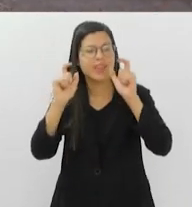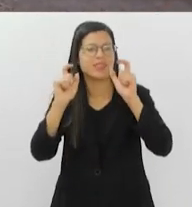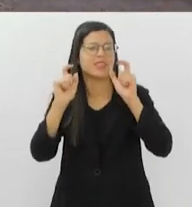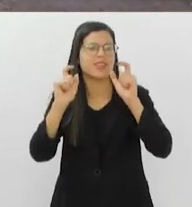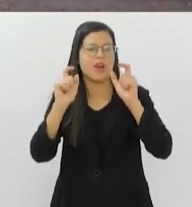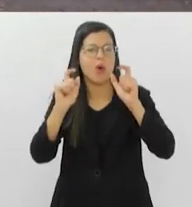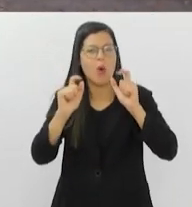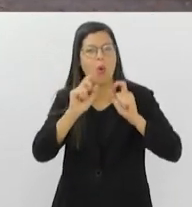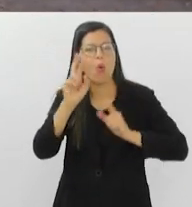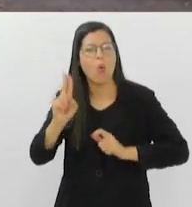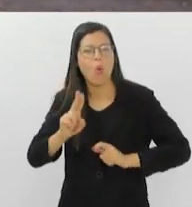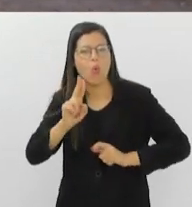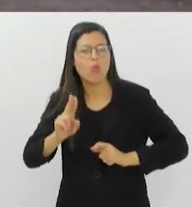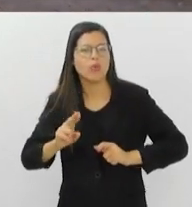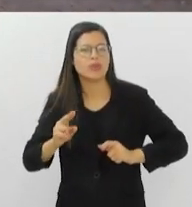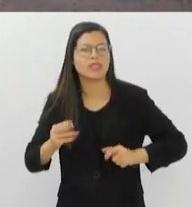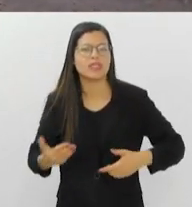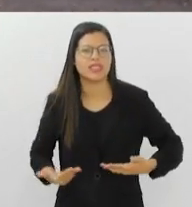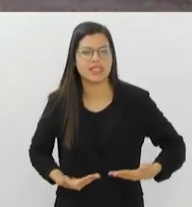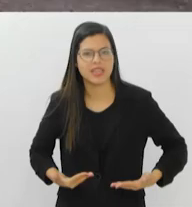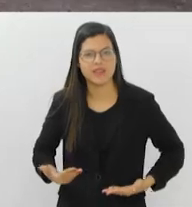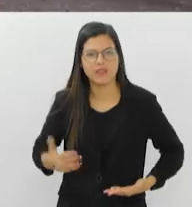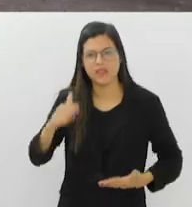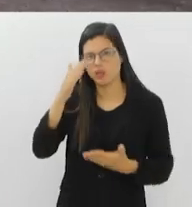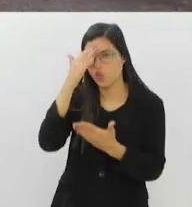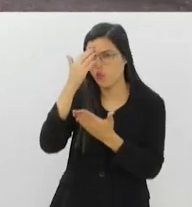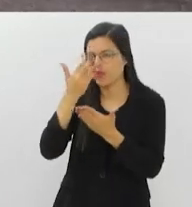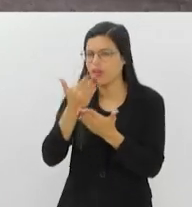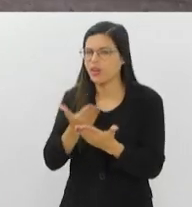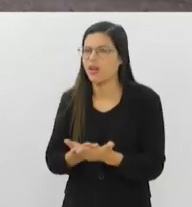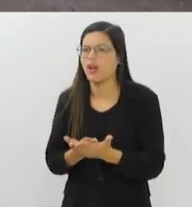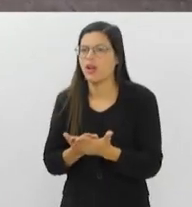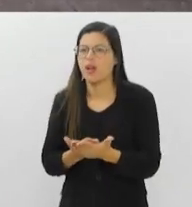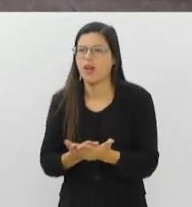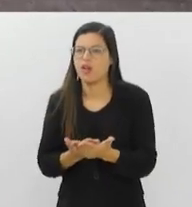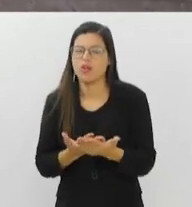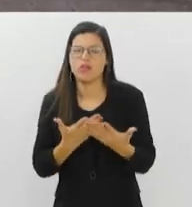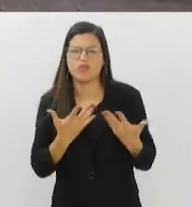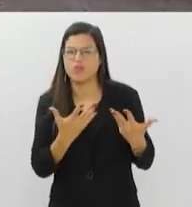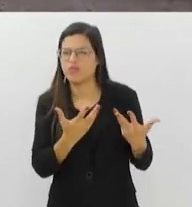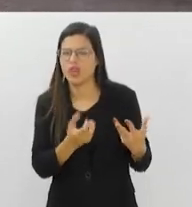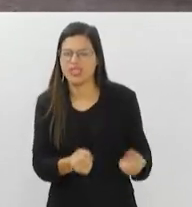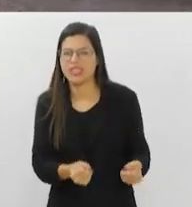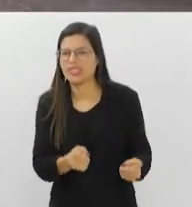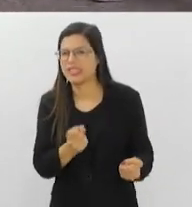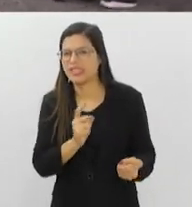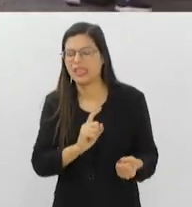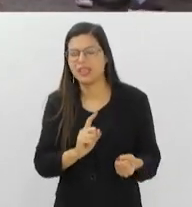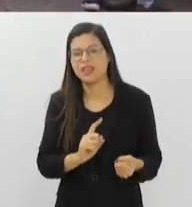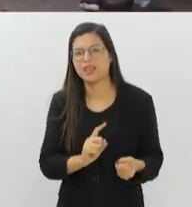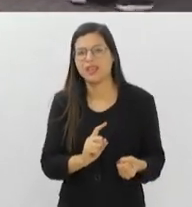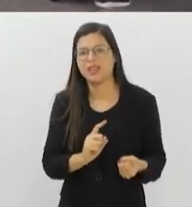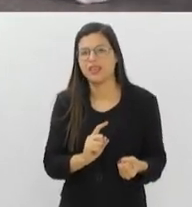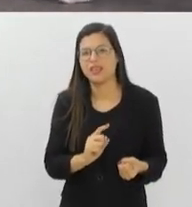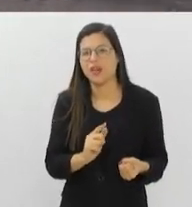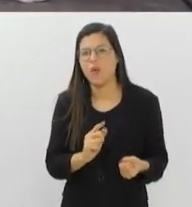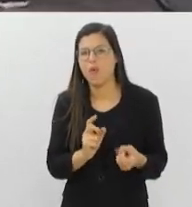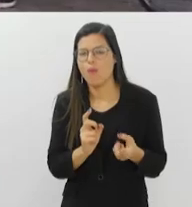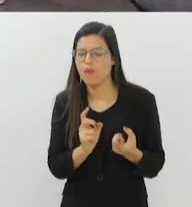serviços confiáveis, não aceite ofertas que pareçam ser